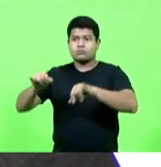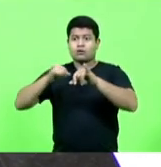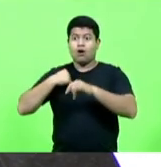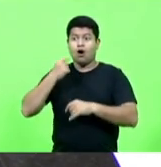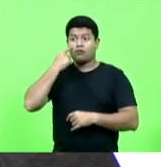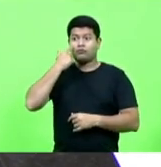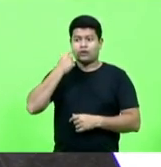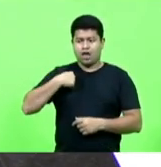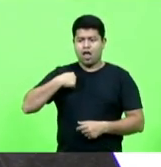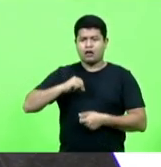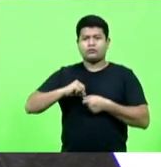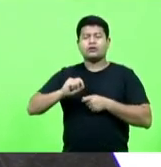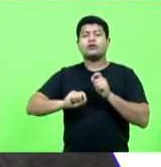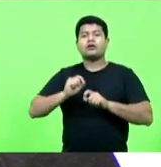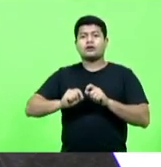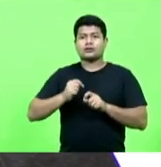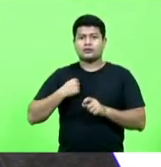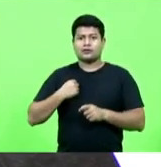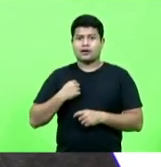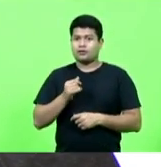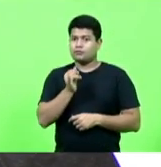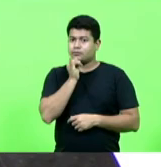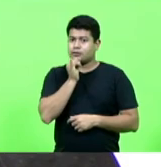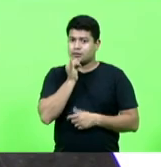ali o que se gasta por dia.